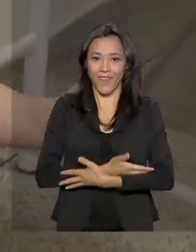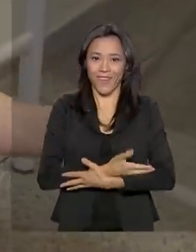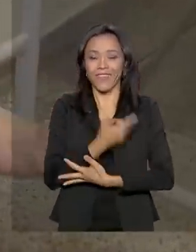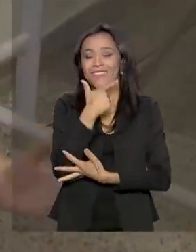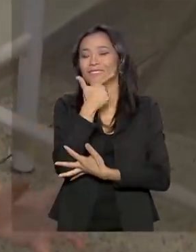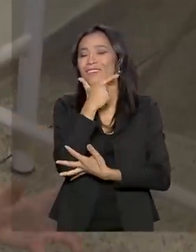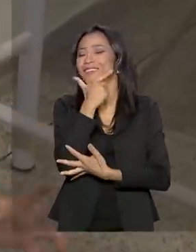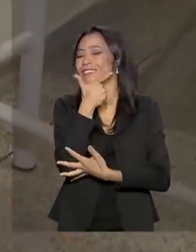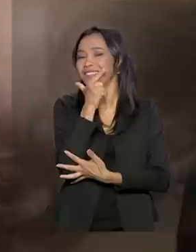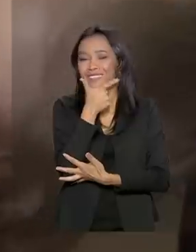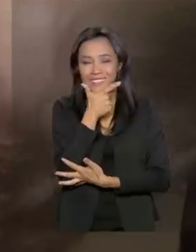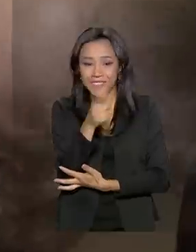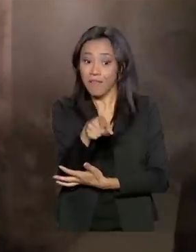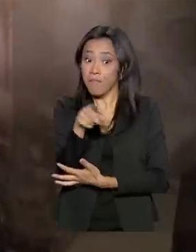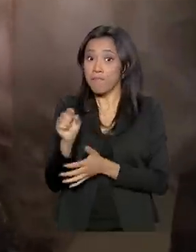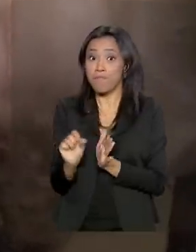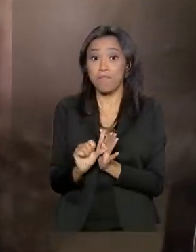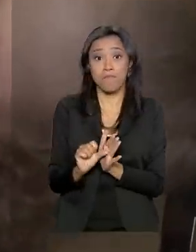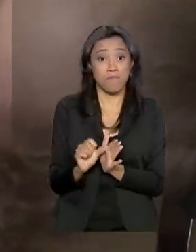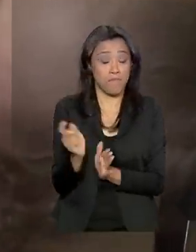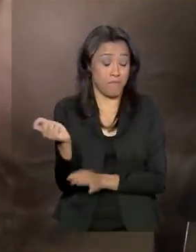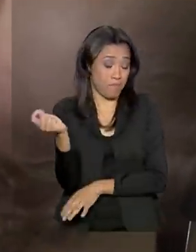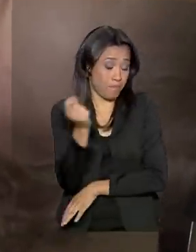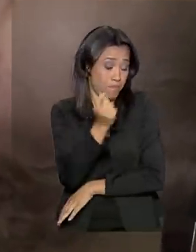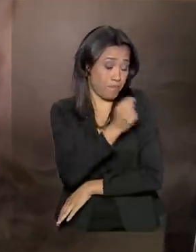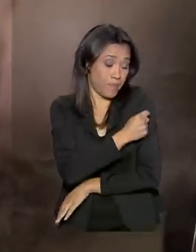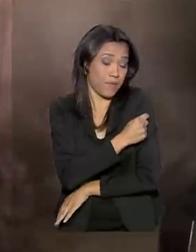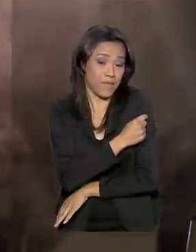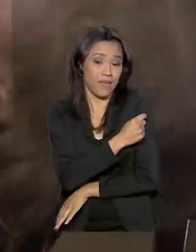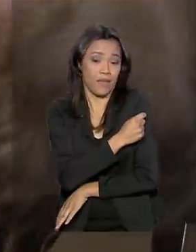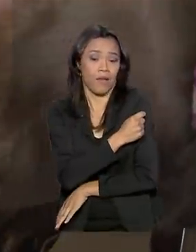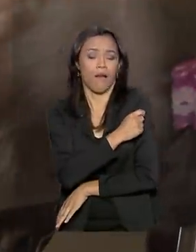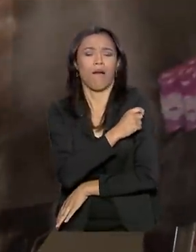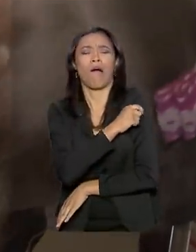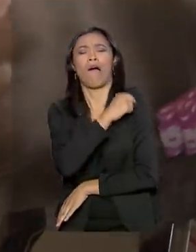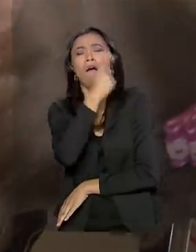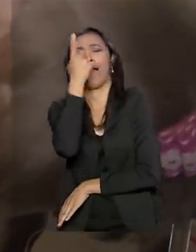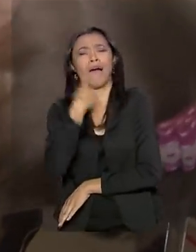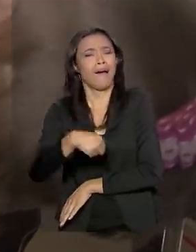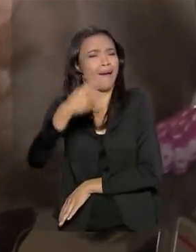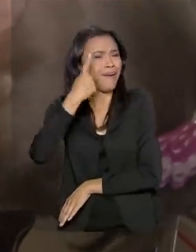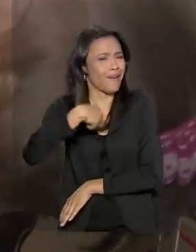sorrisos. Mas veio a primeira picadinha e a pequena caiu no choro.